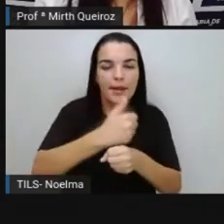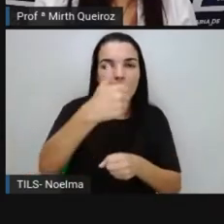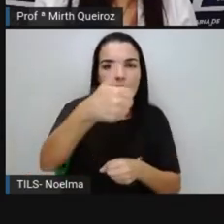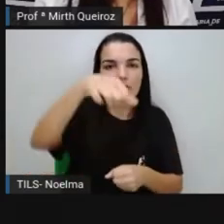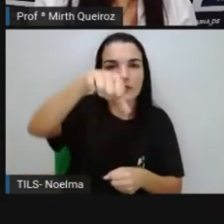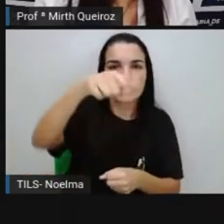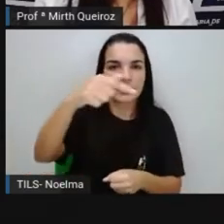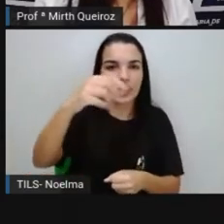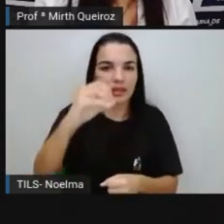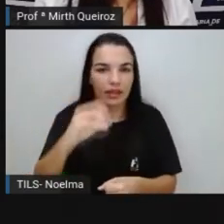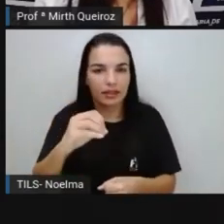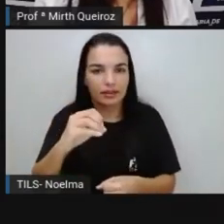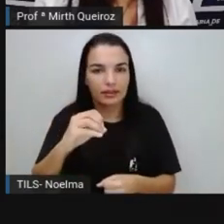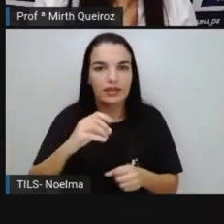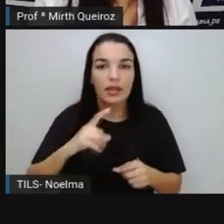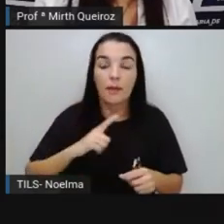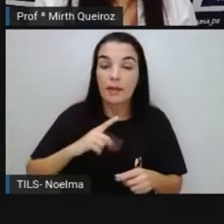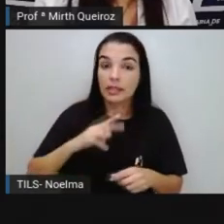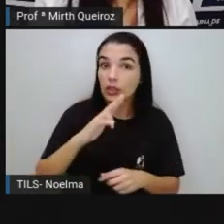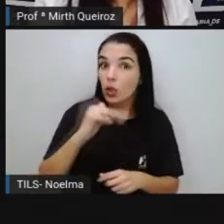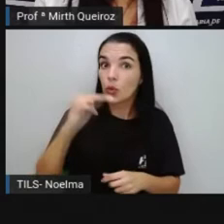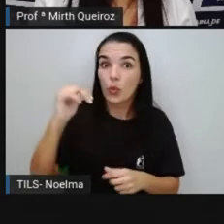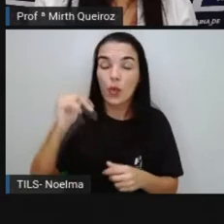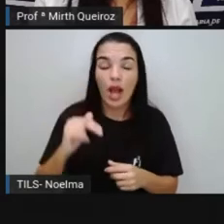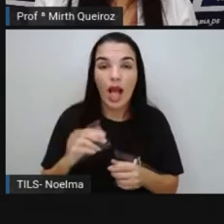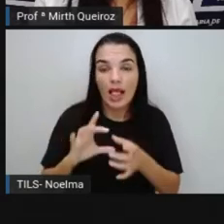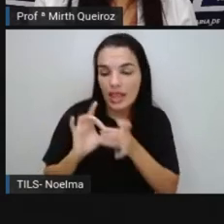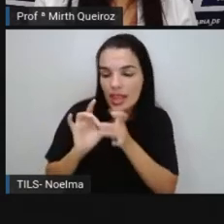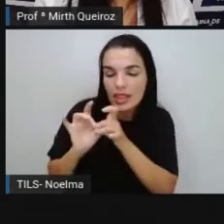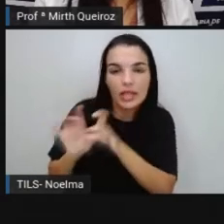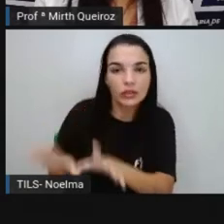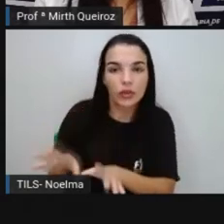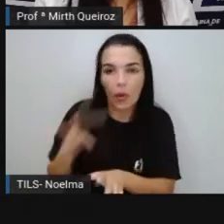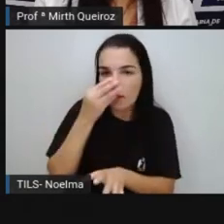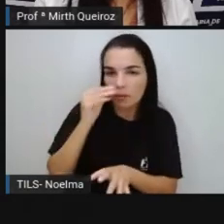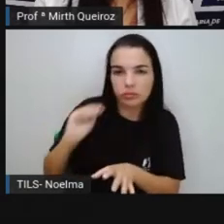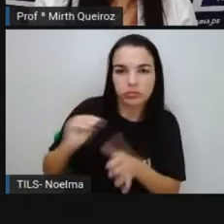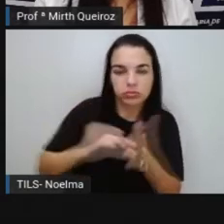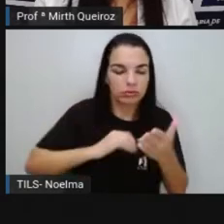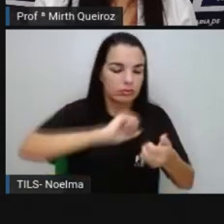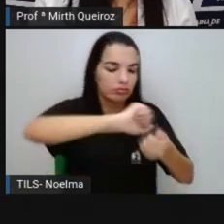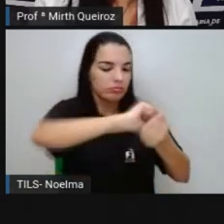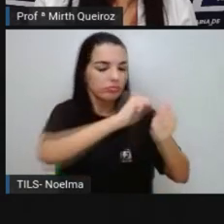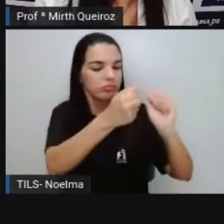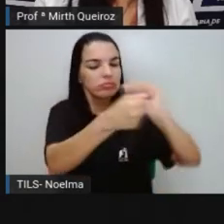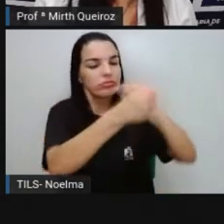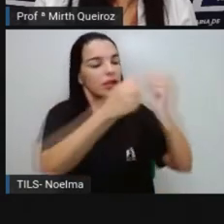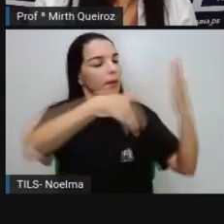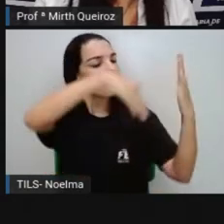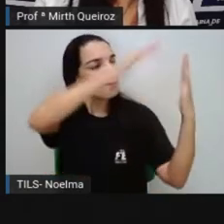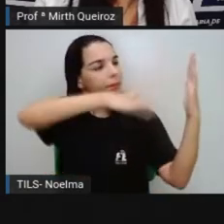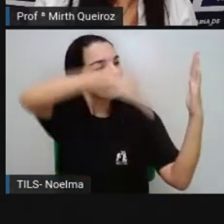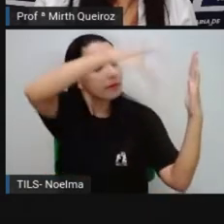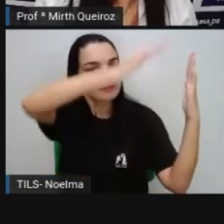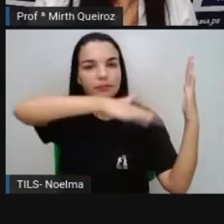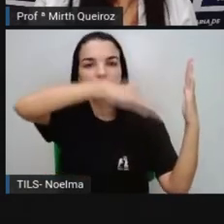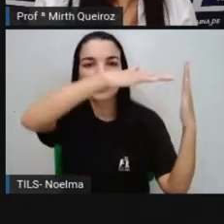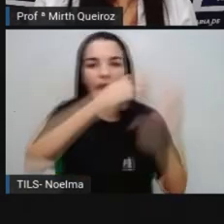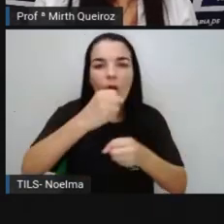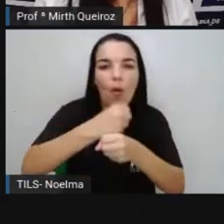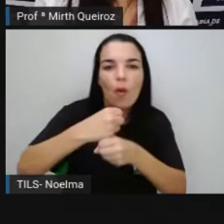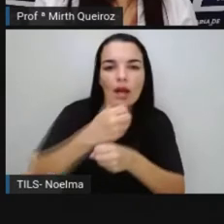pintura, o que mostrou, frequentando a Sociedade Brasileira de Belas Artes nos anos 60